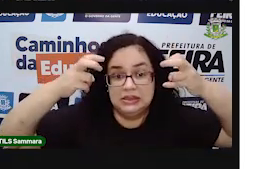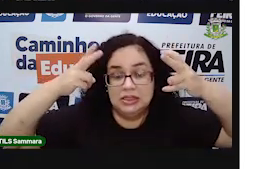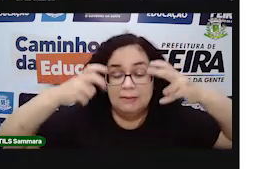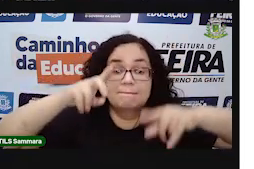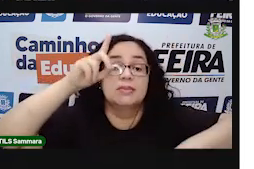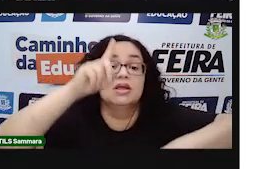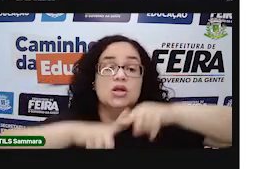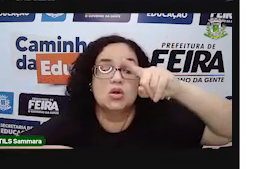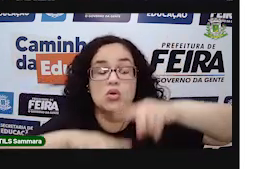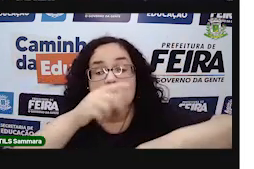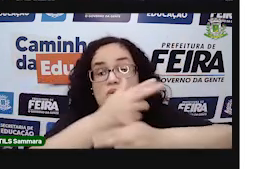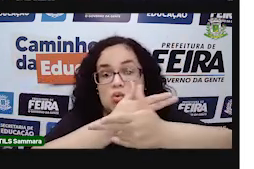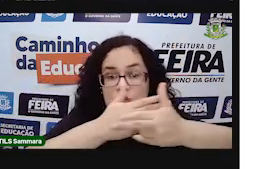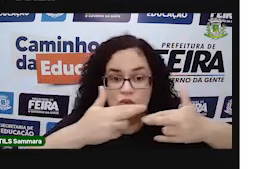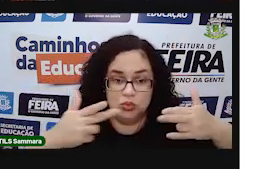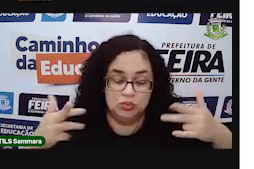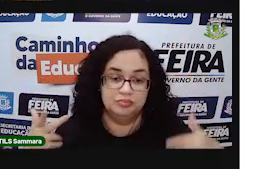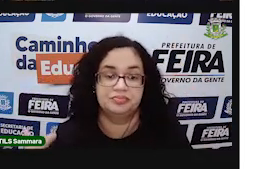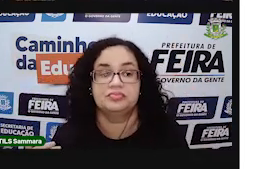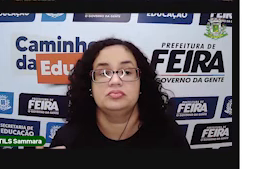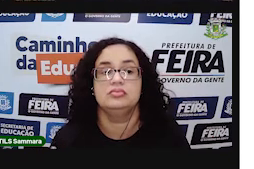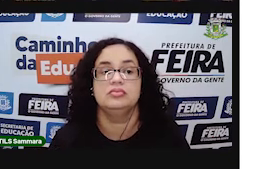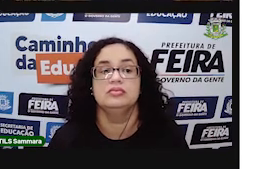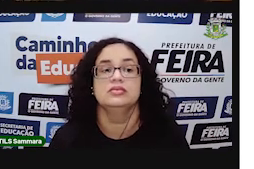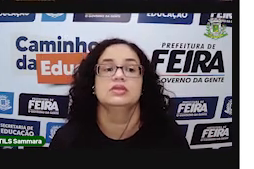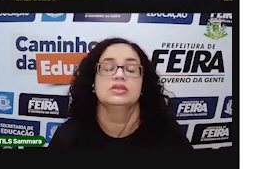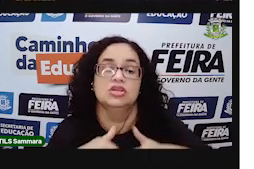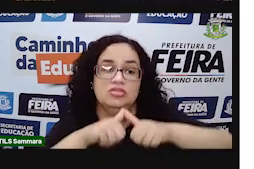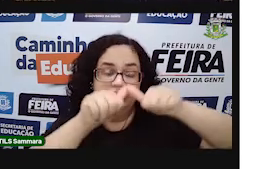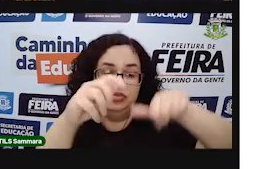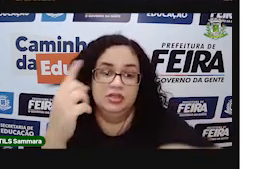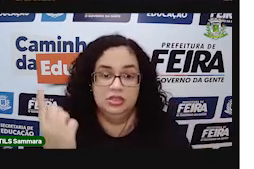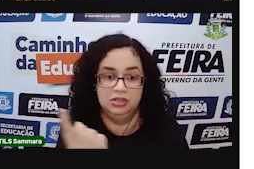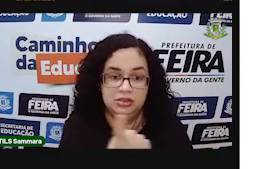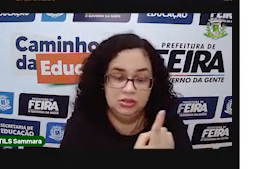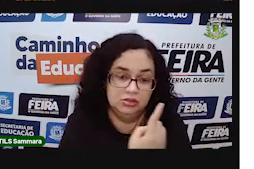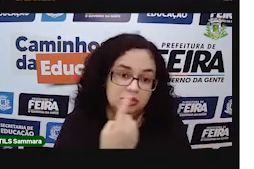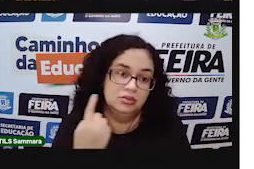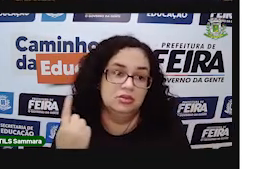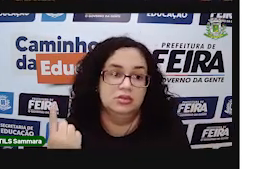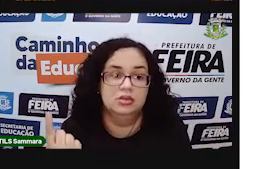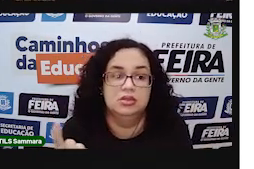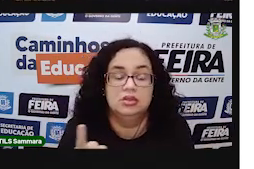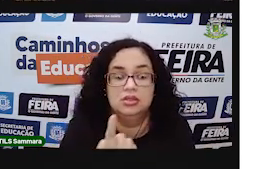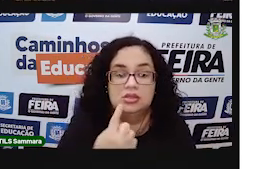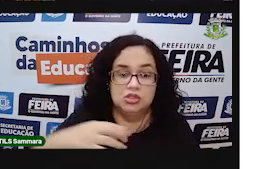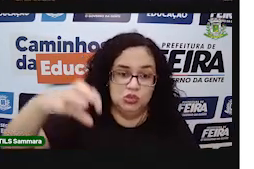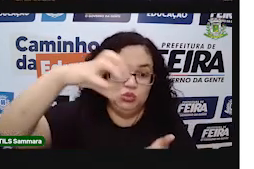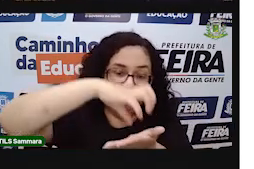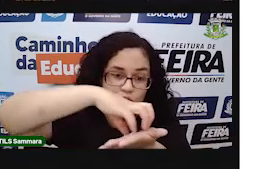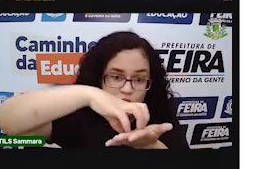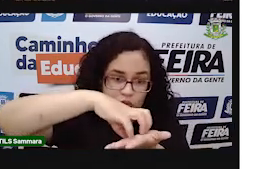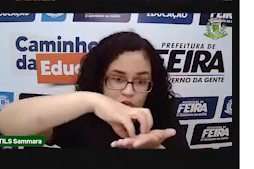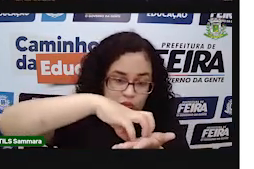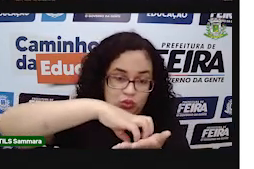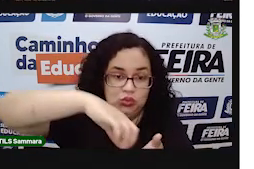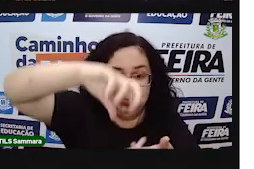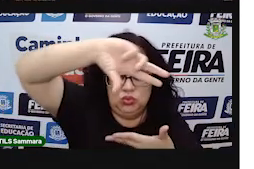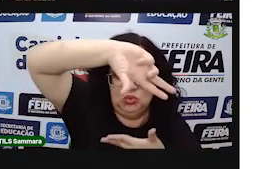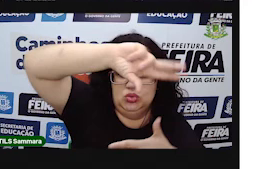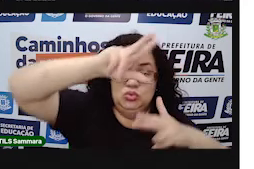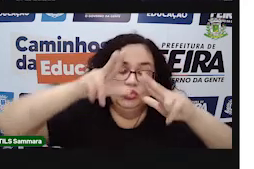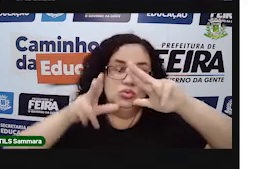objetos ou coisas que ficam à sua volta e que são sólidos geométricos.